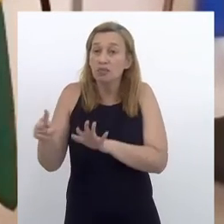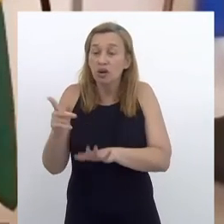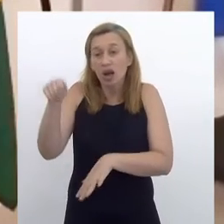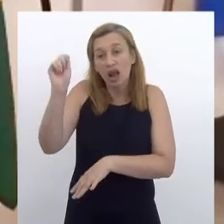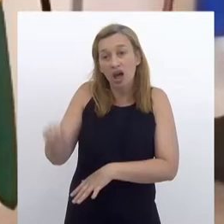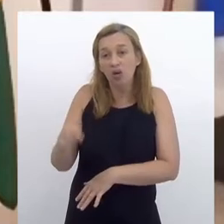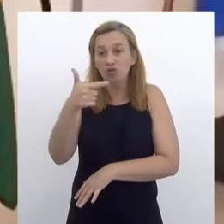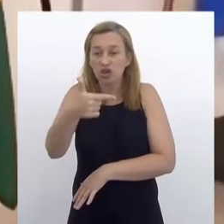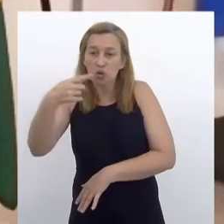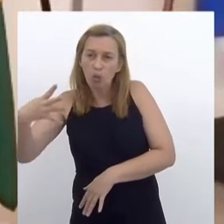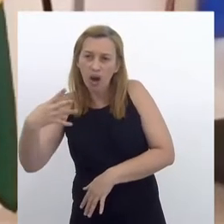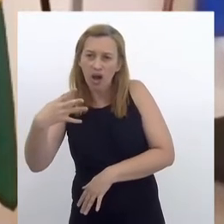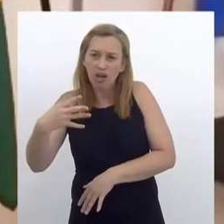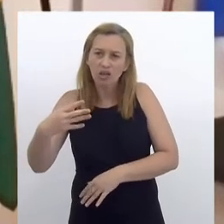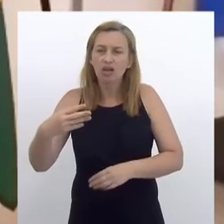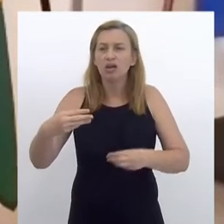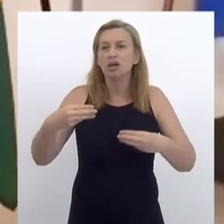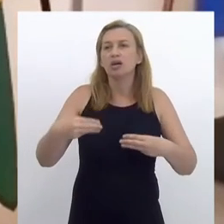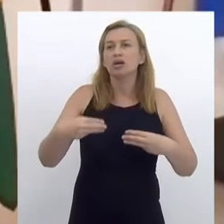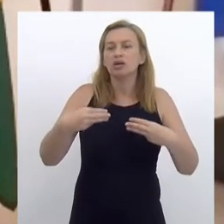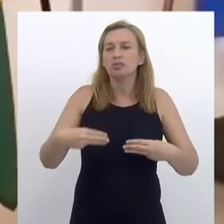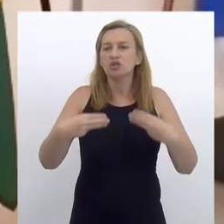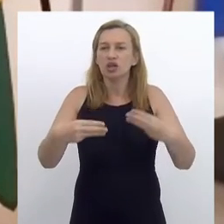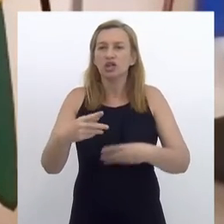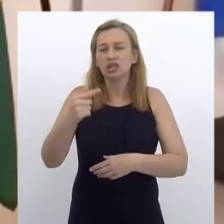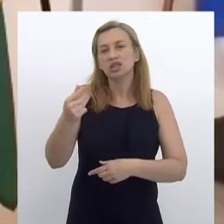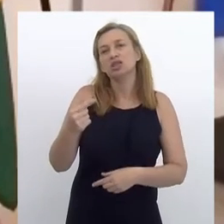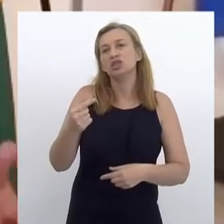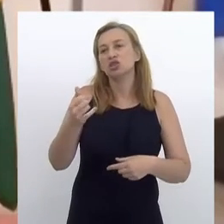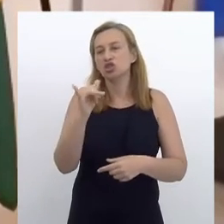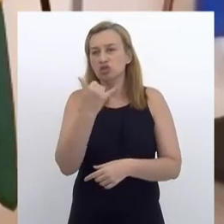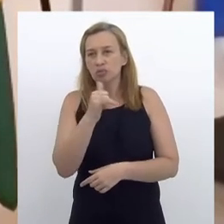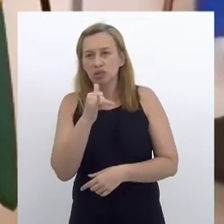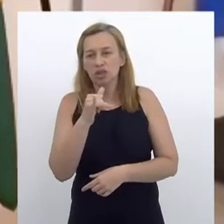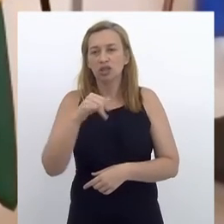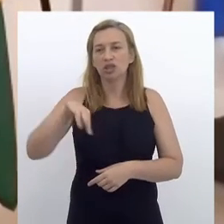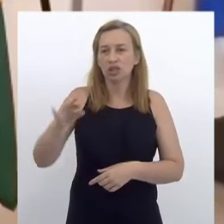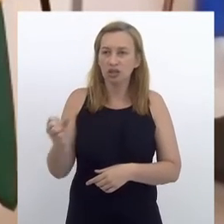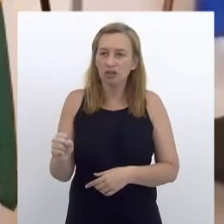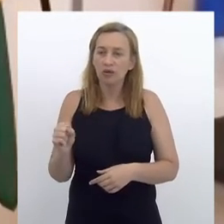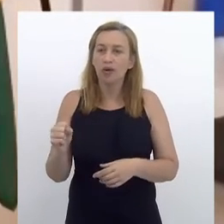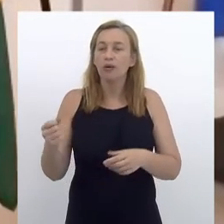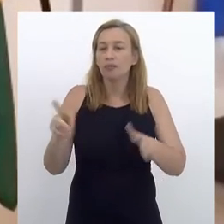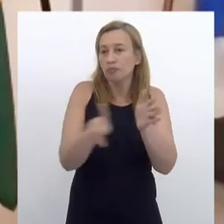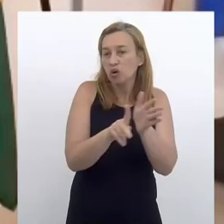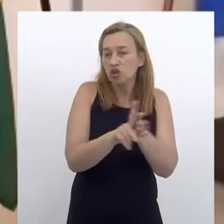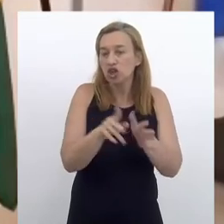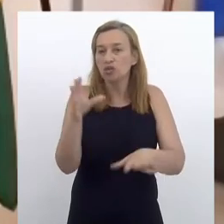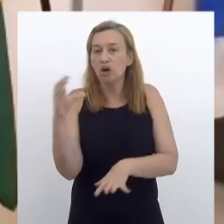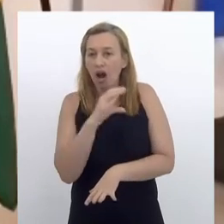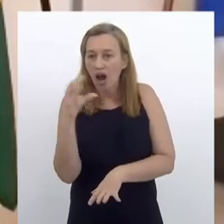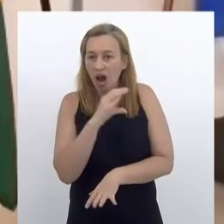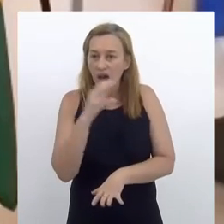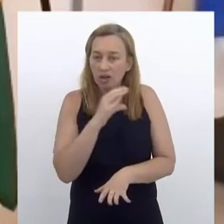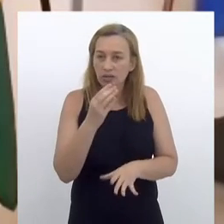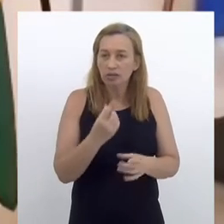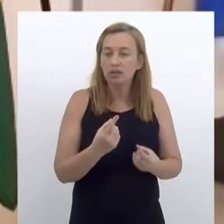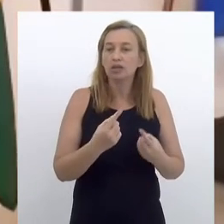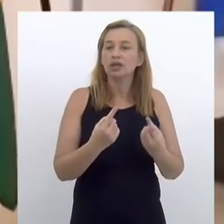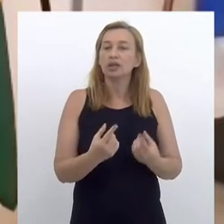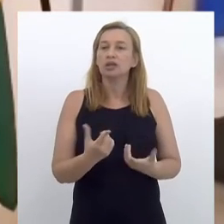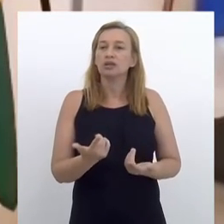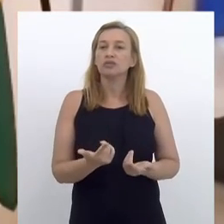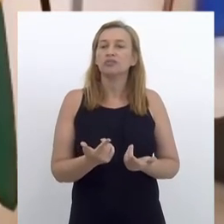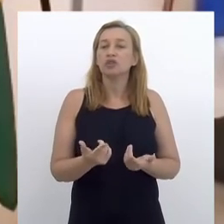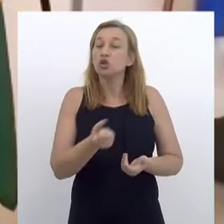no leilão da Portaria 24, no Ministério de Minas e Energia, onde o governo federal fez uma chamada para projetos emergenciais para gerar energia, para enfrentar